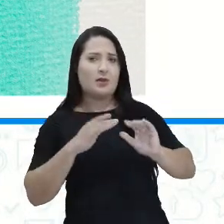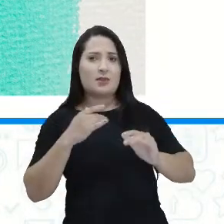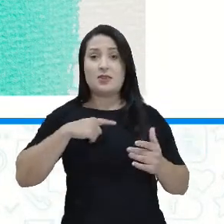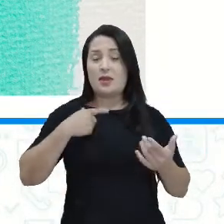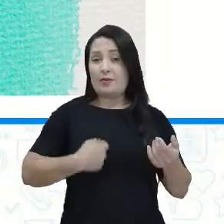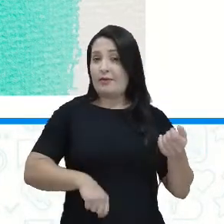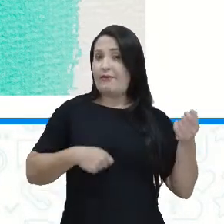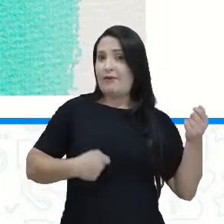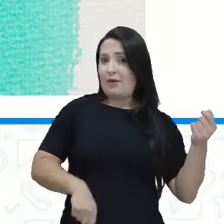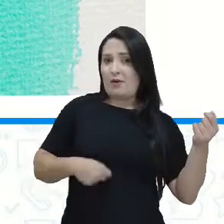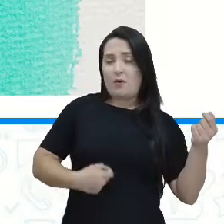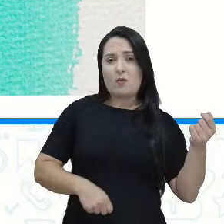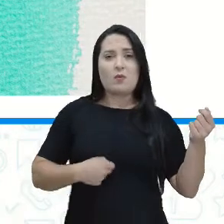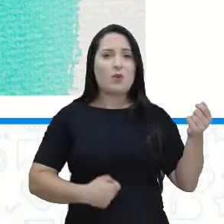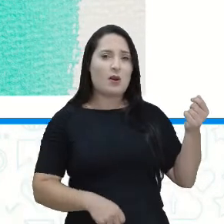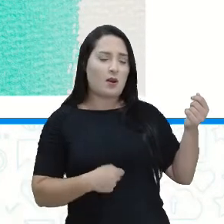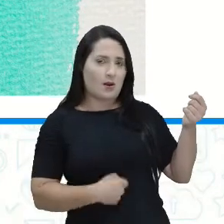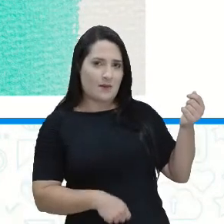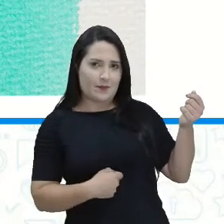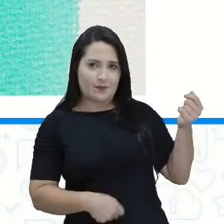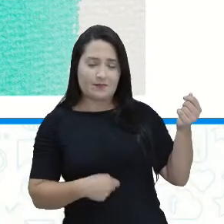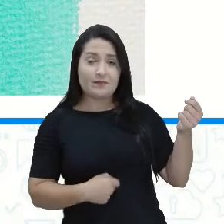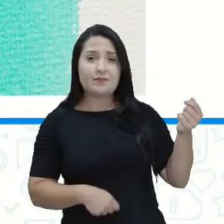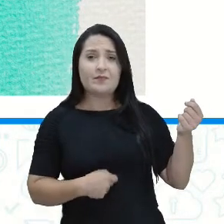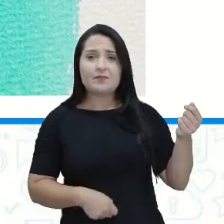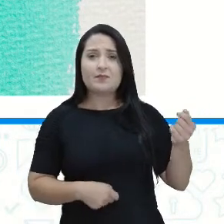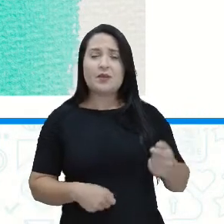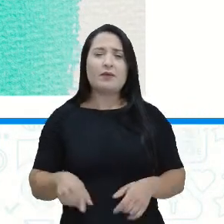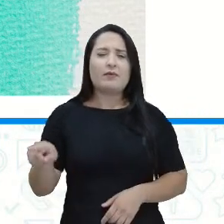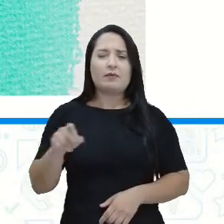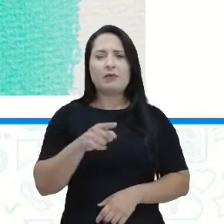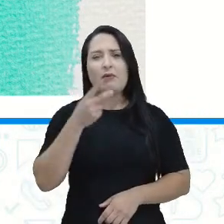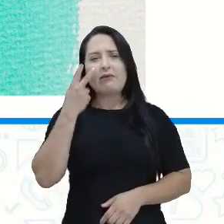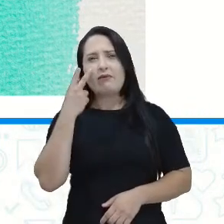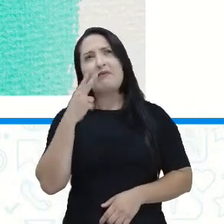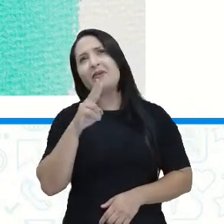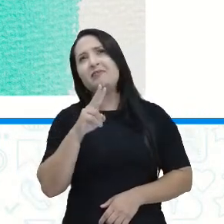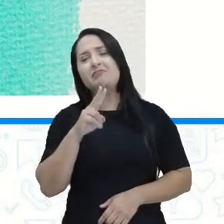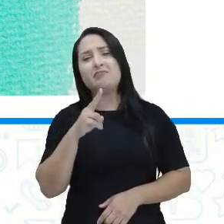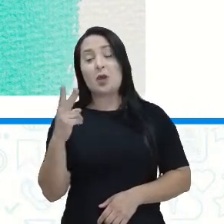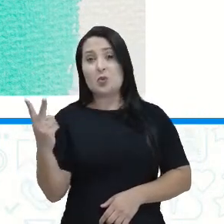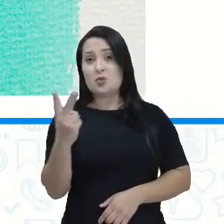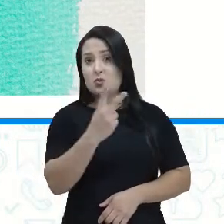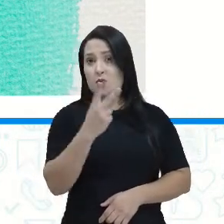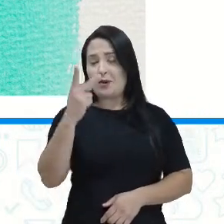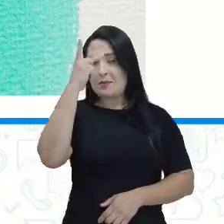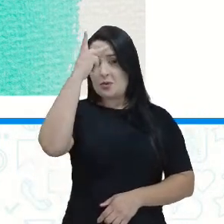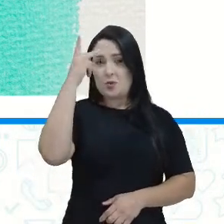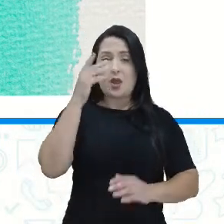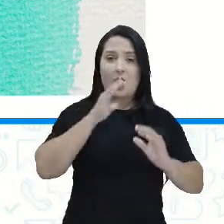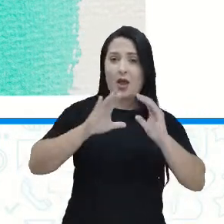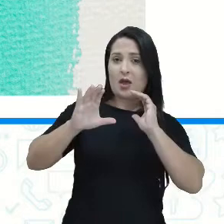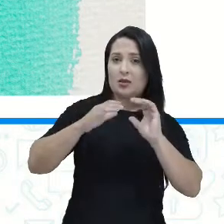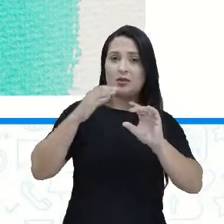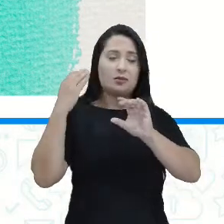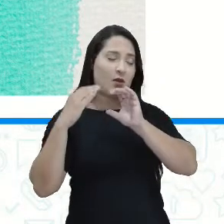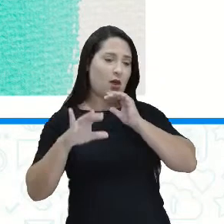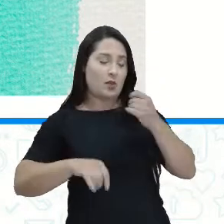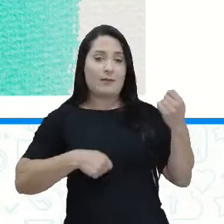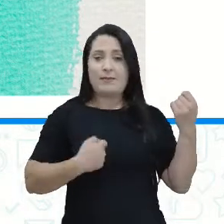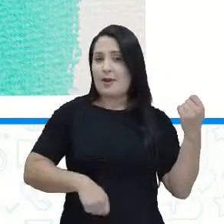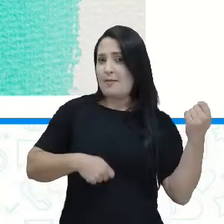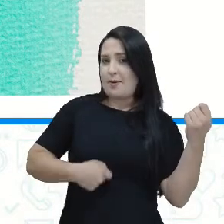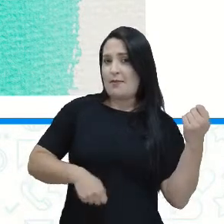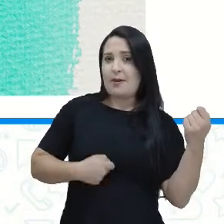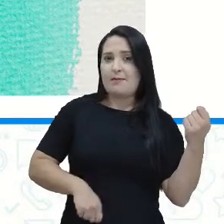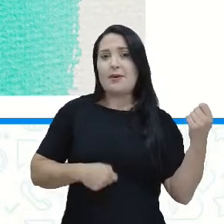violas. Então, sempre que você vir, tá? Dois cantadores com violas,